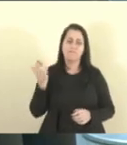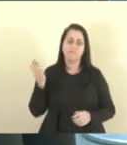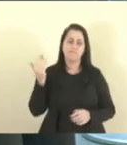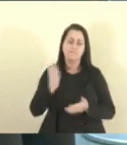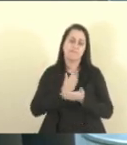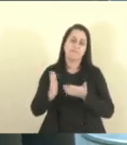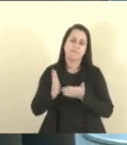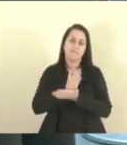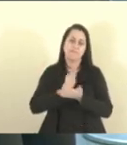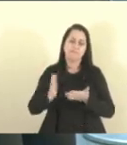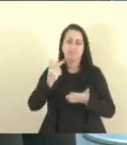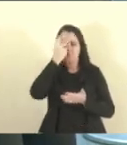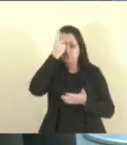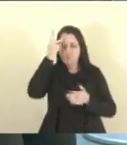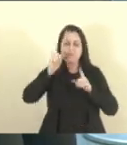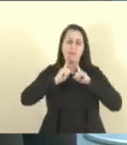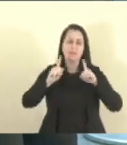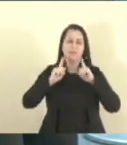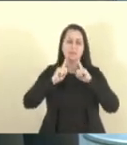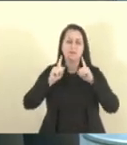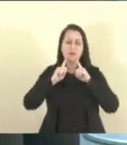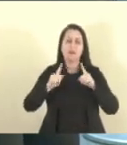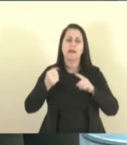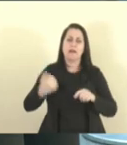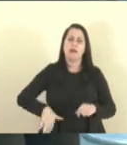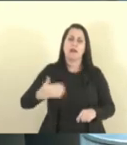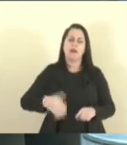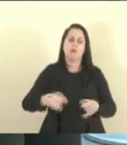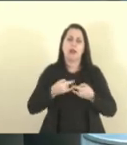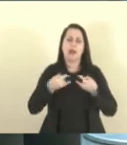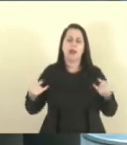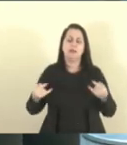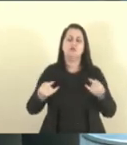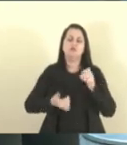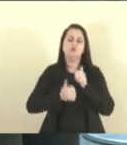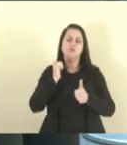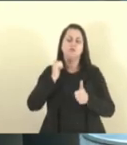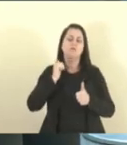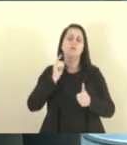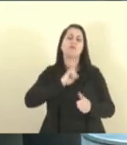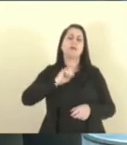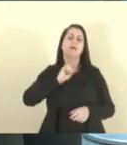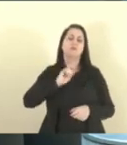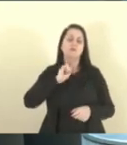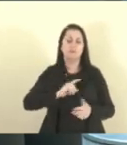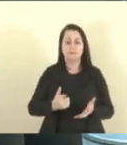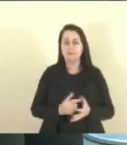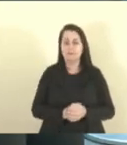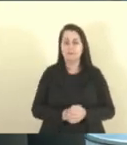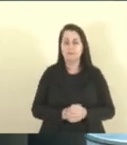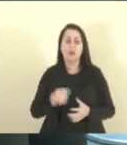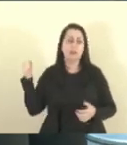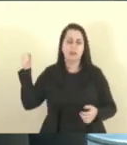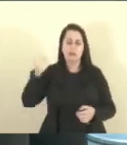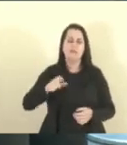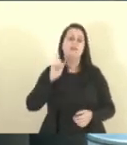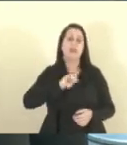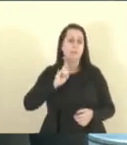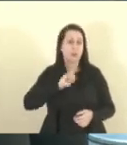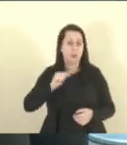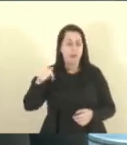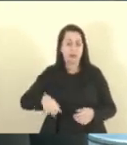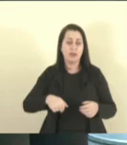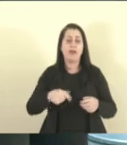pessoas reclamando do custo do ingresso lá do jogo do Flamengo, por exemplo. Para trazer o Flamengo aqui, deputado Aninho,